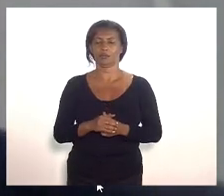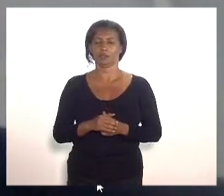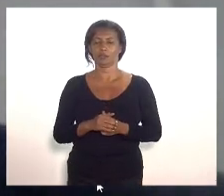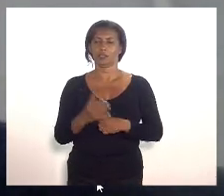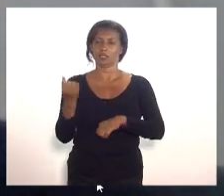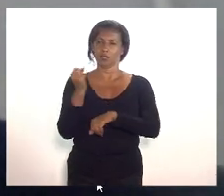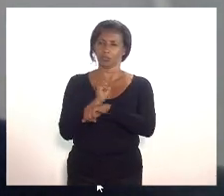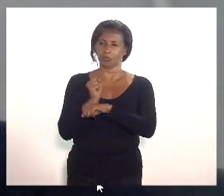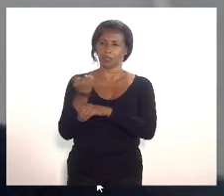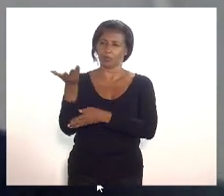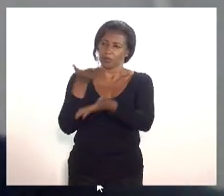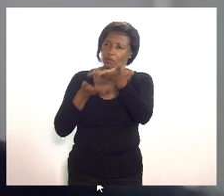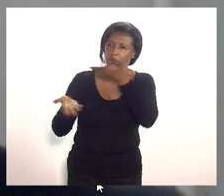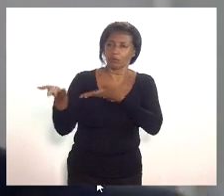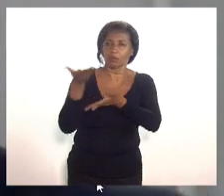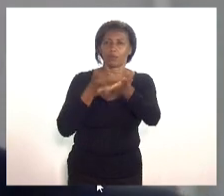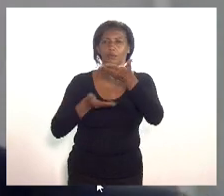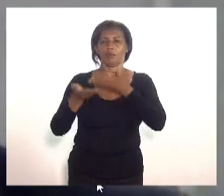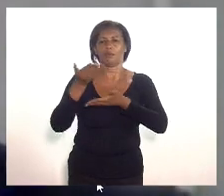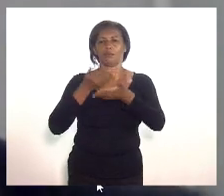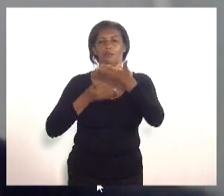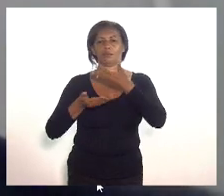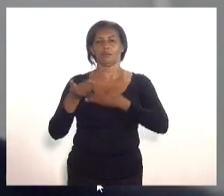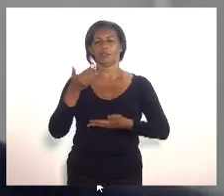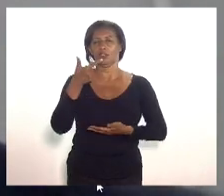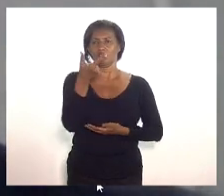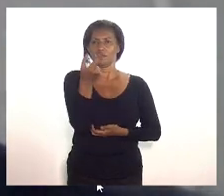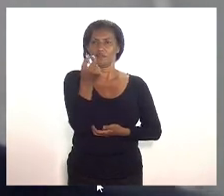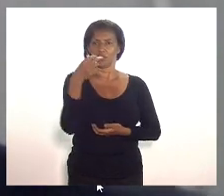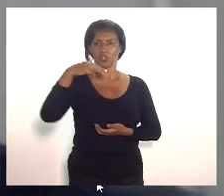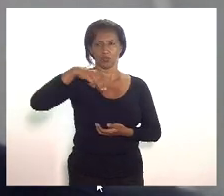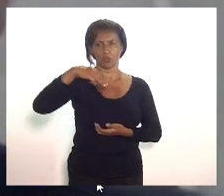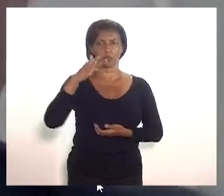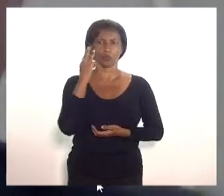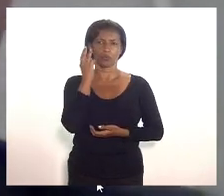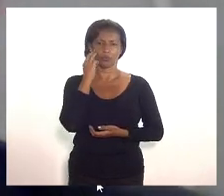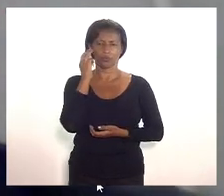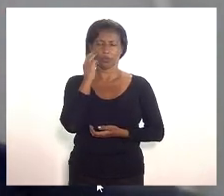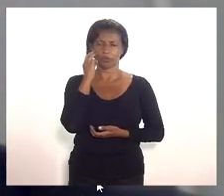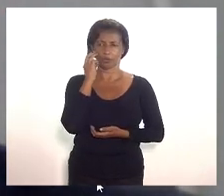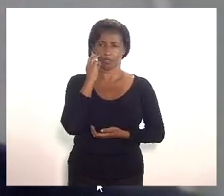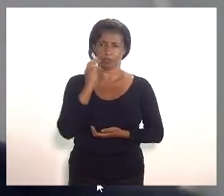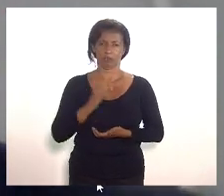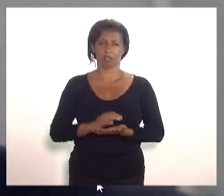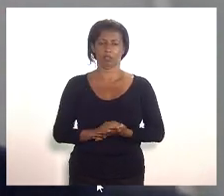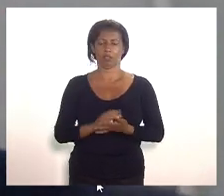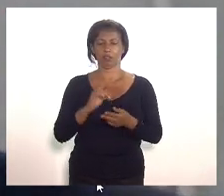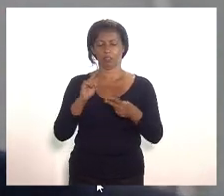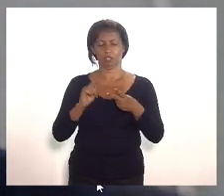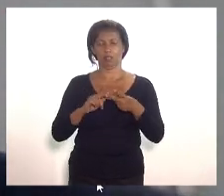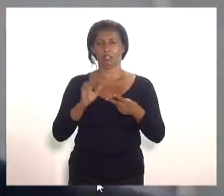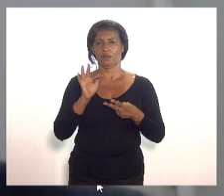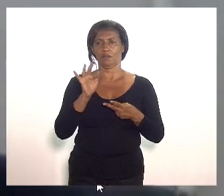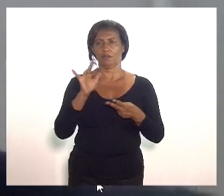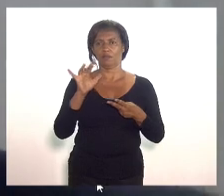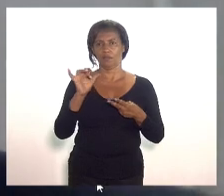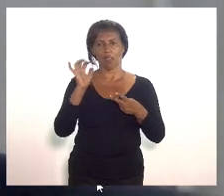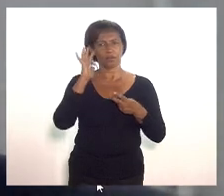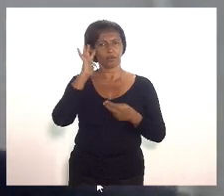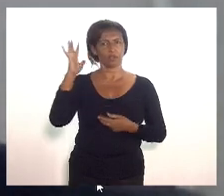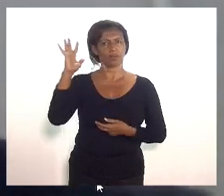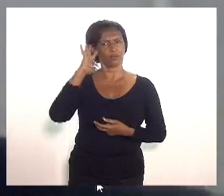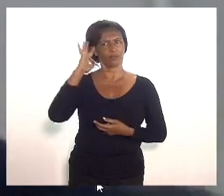possa compartilhar aqui ao longo dos próximos 20 minutos com o Valdeck e o Flávio reflexões a